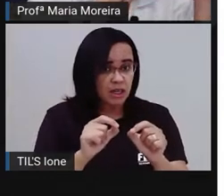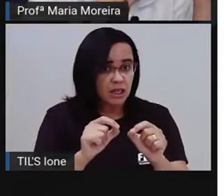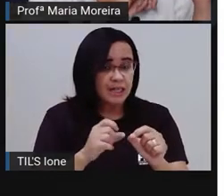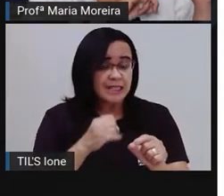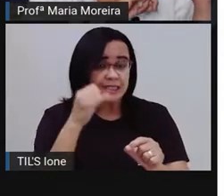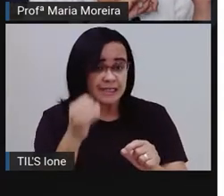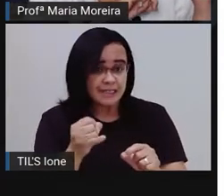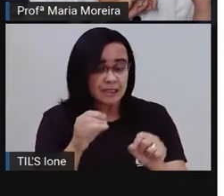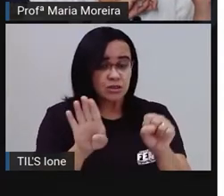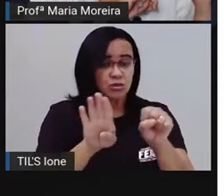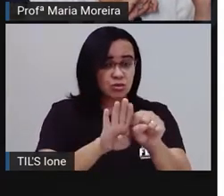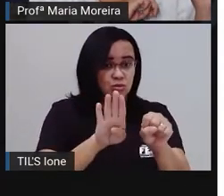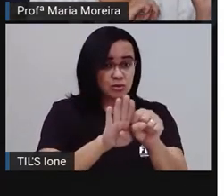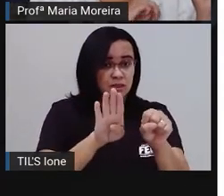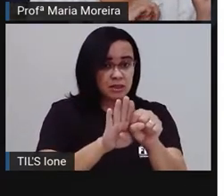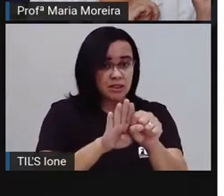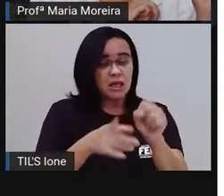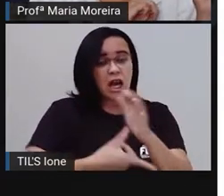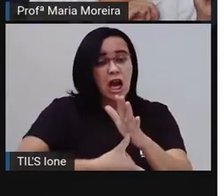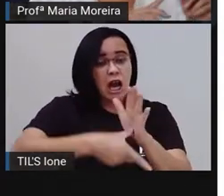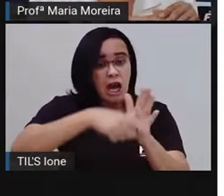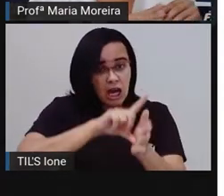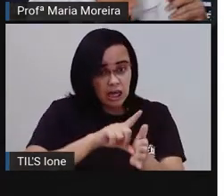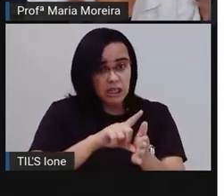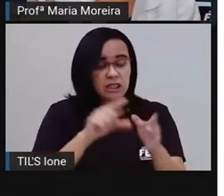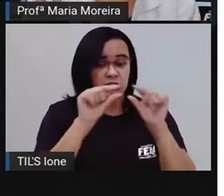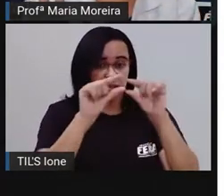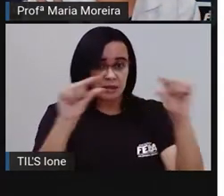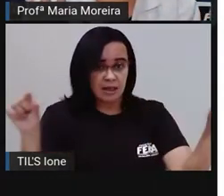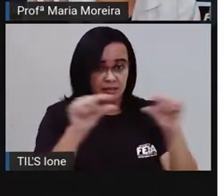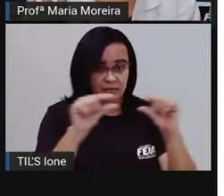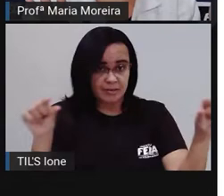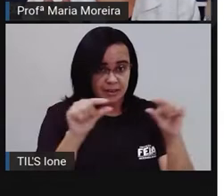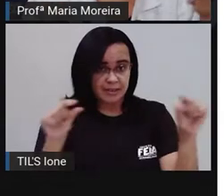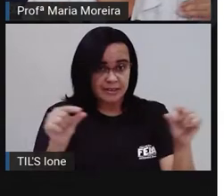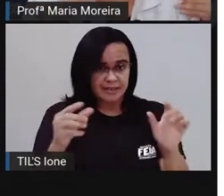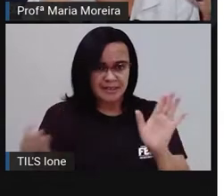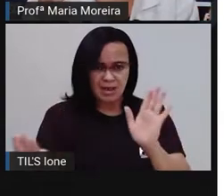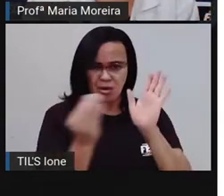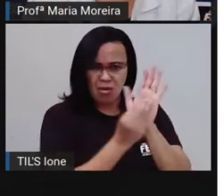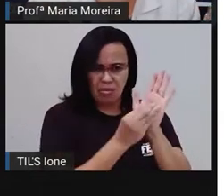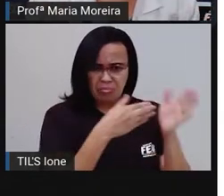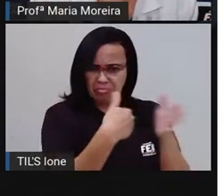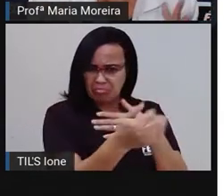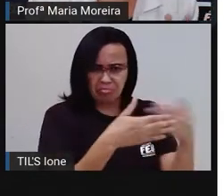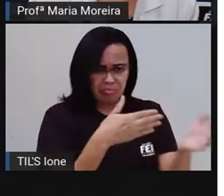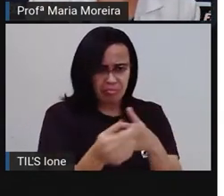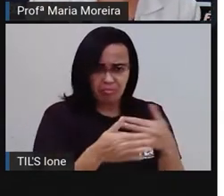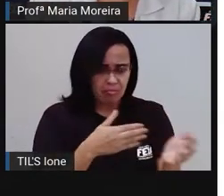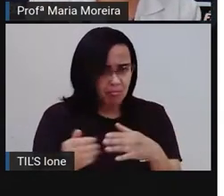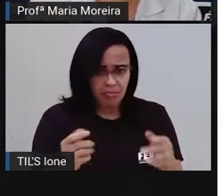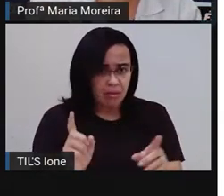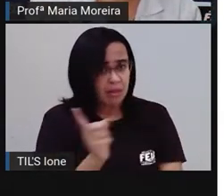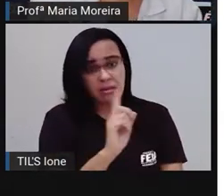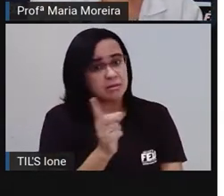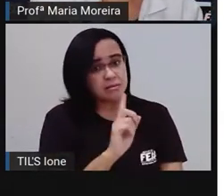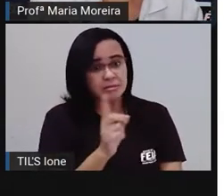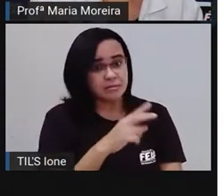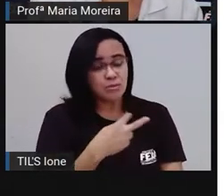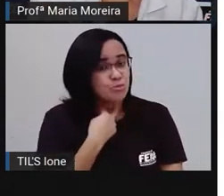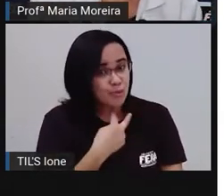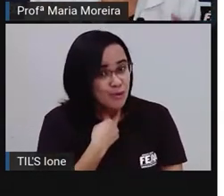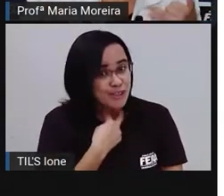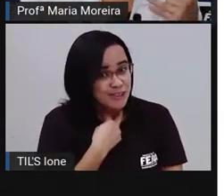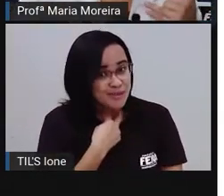aparecido o quê? Antes. Eu não posso colocar, né, ah, estou substituindo aqui. Não, não é bem assim, não.